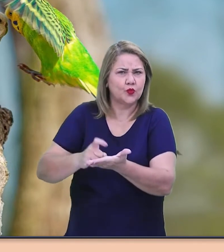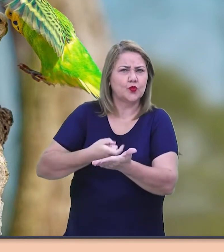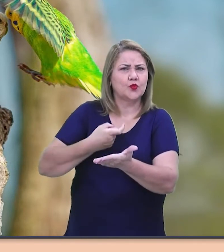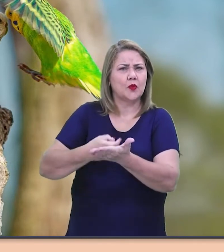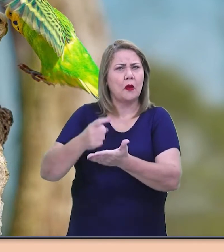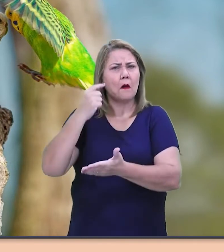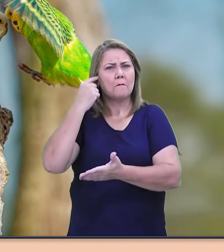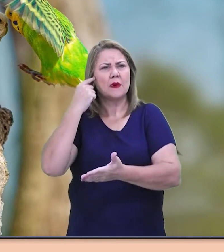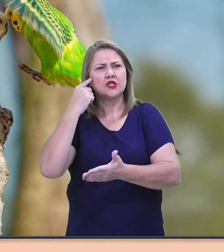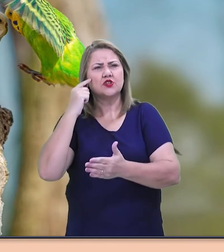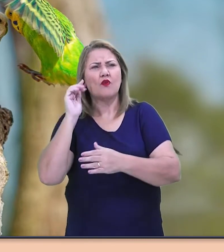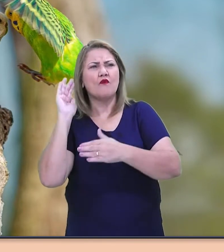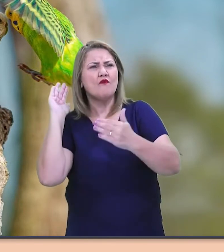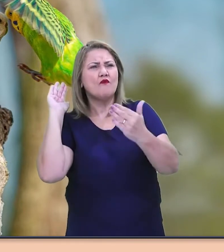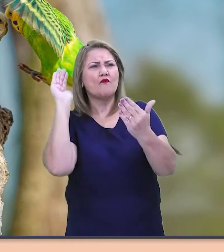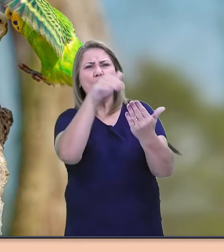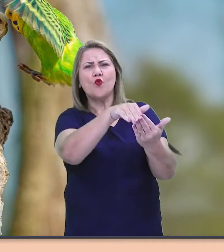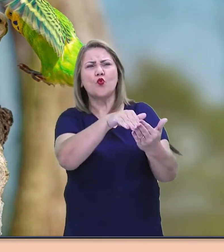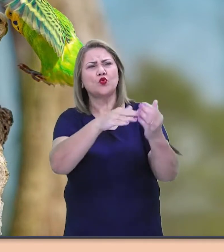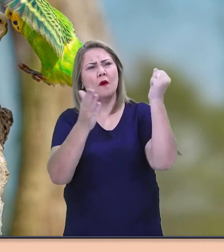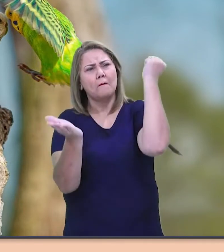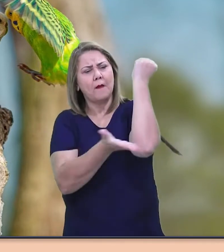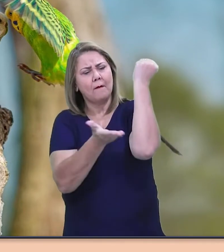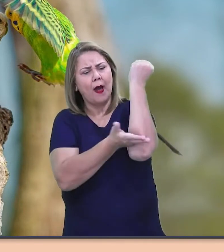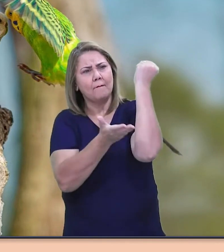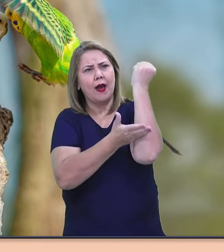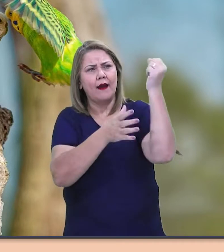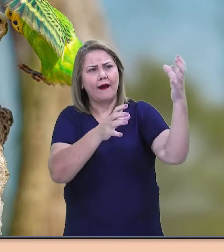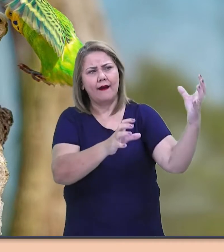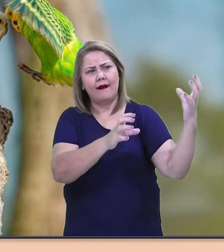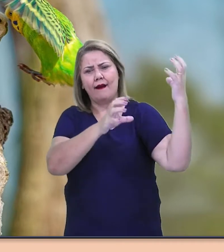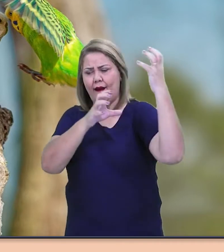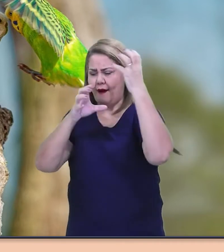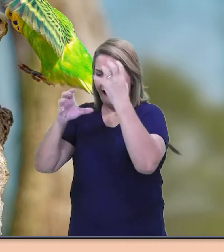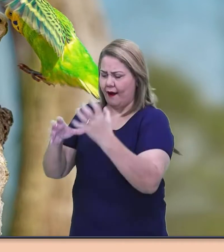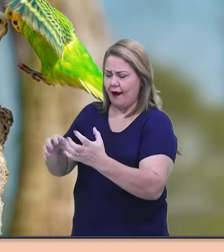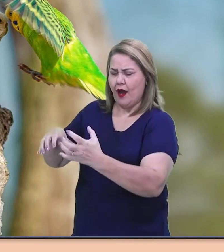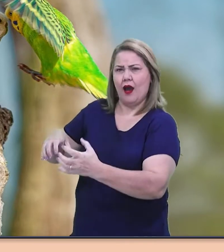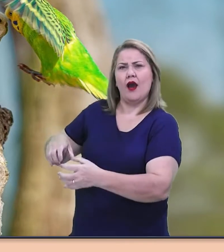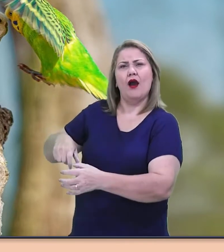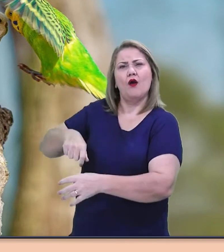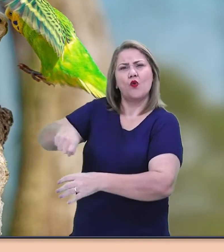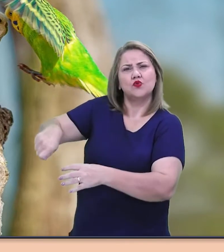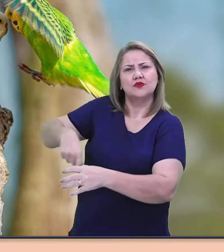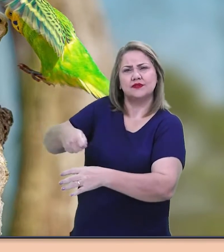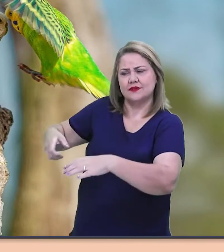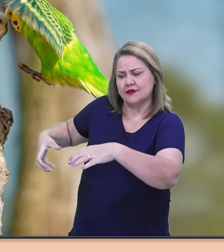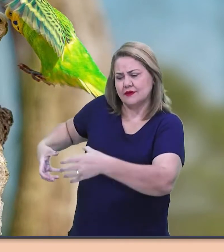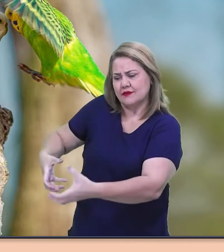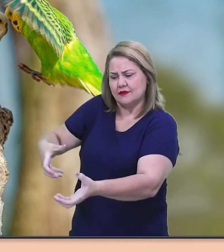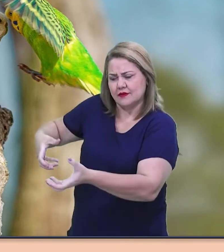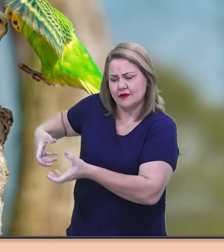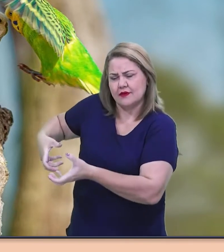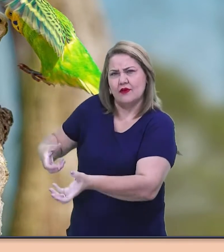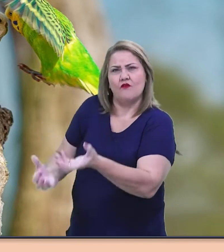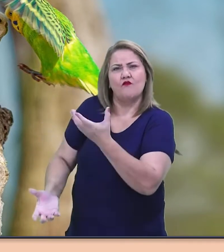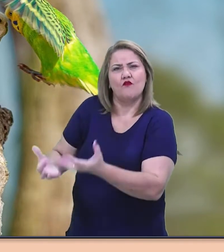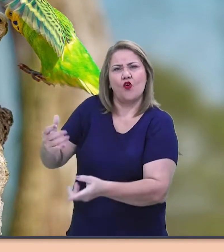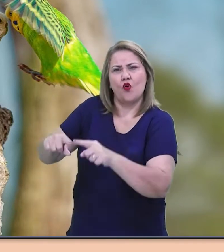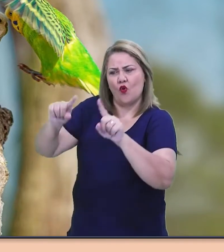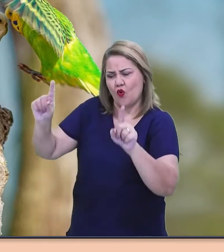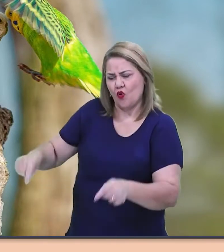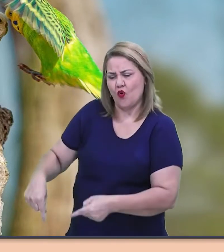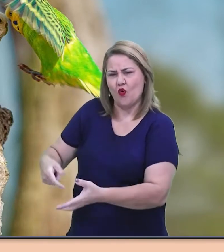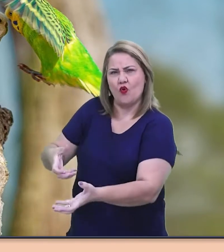coivara no fundo do plantio para o fogo da cozinha, o janjão rondava em torno, rebolando na